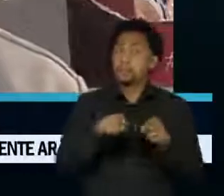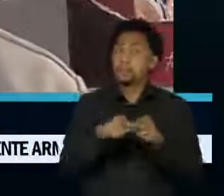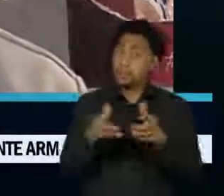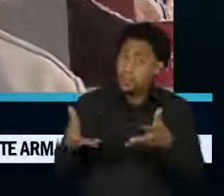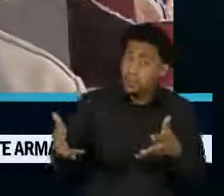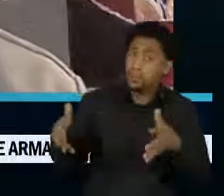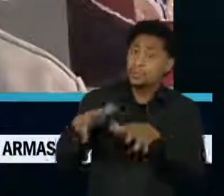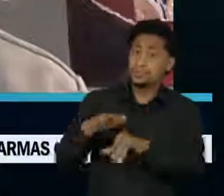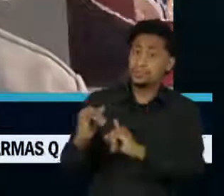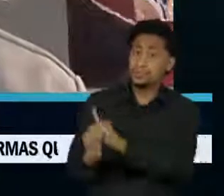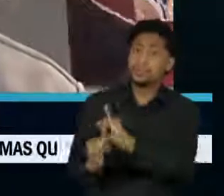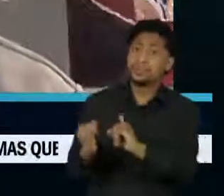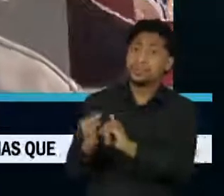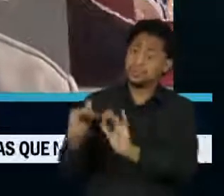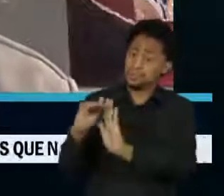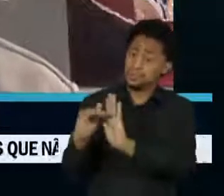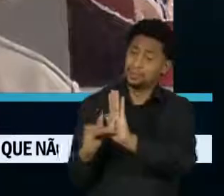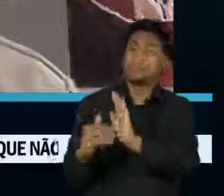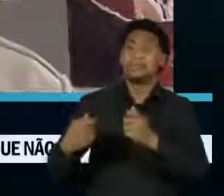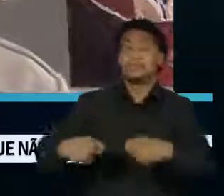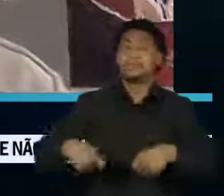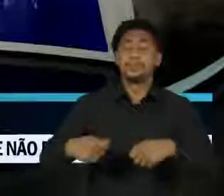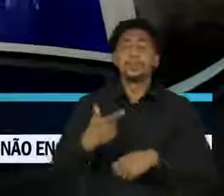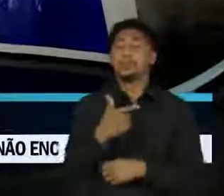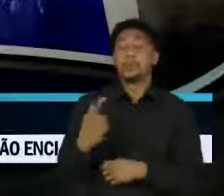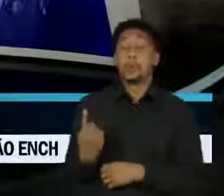bala de prata única para resolver esse problema.